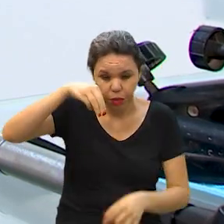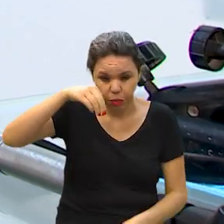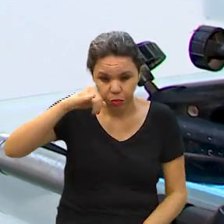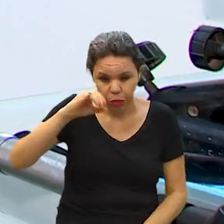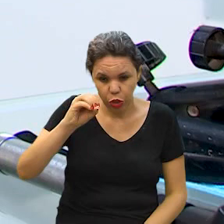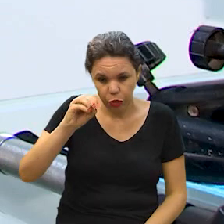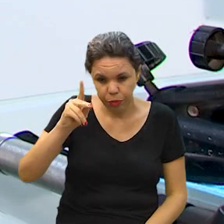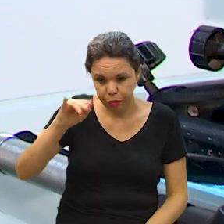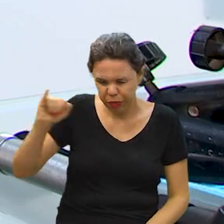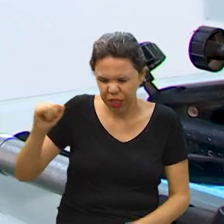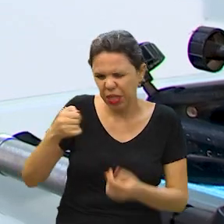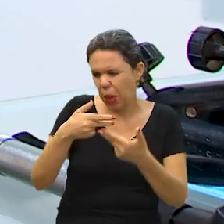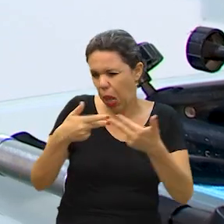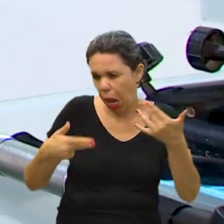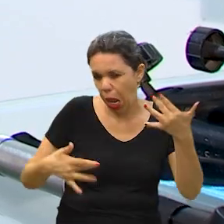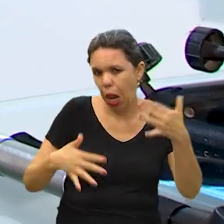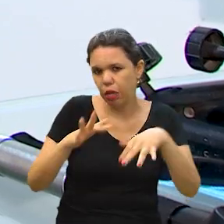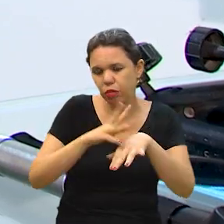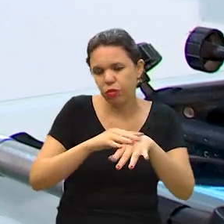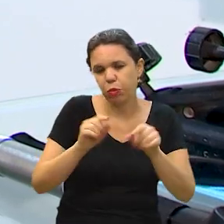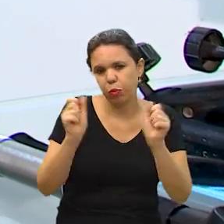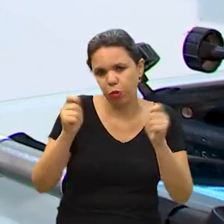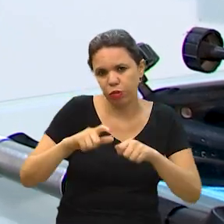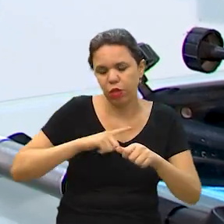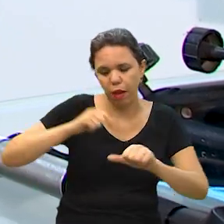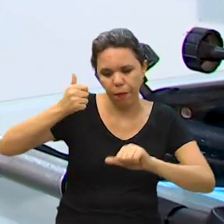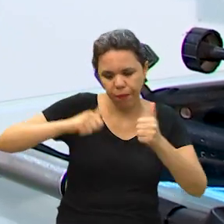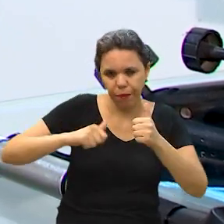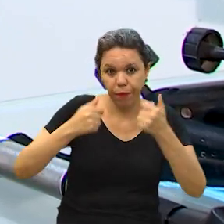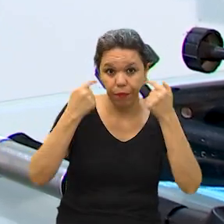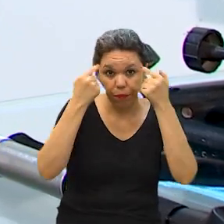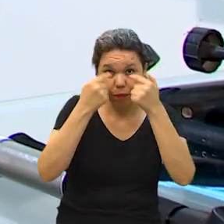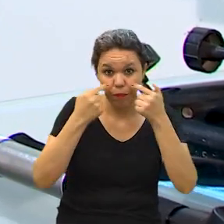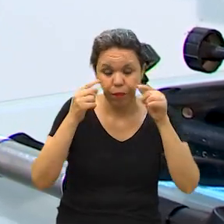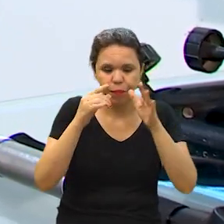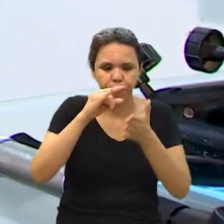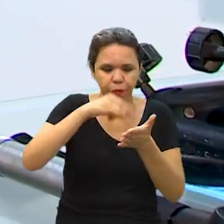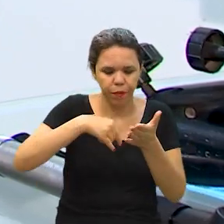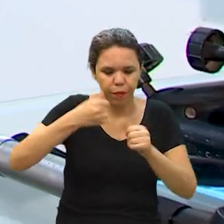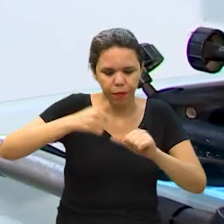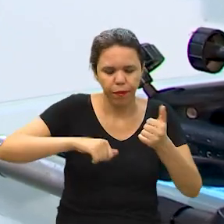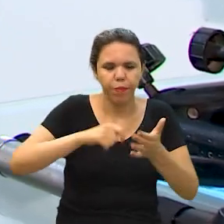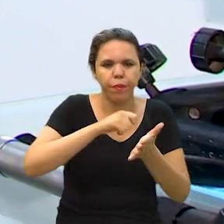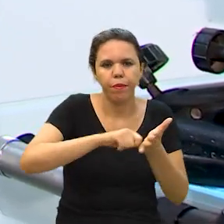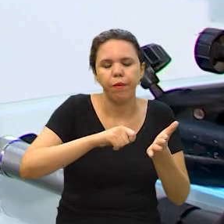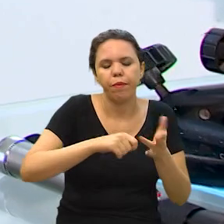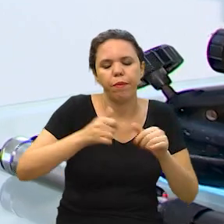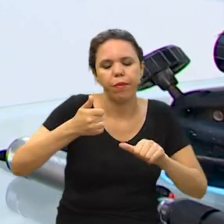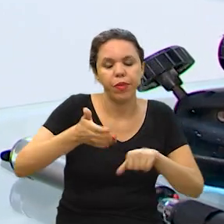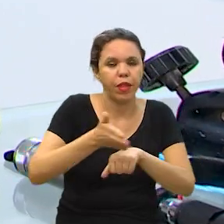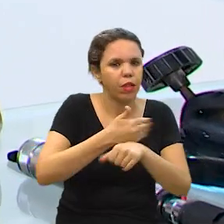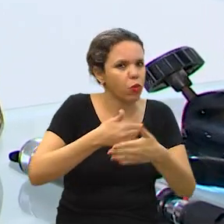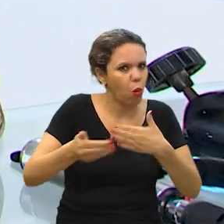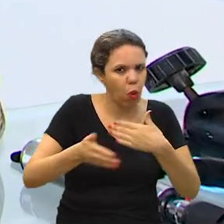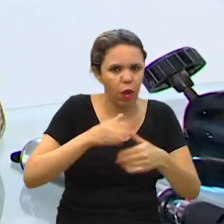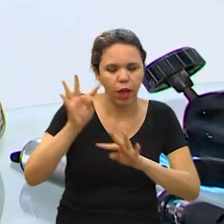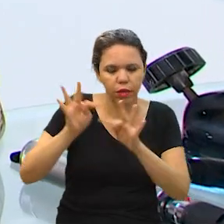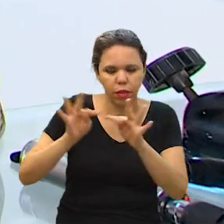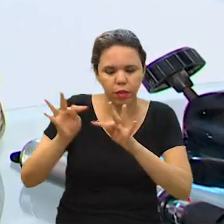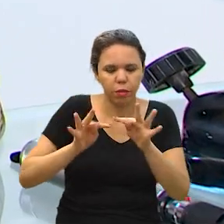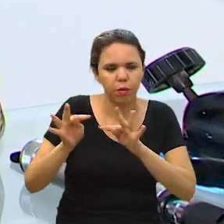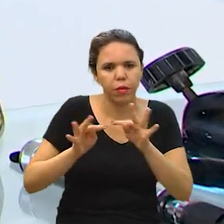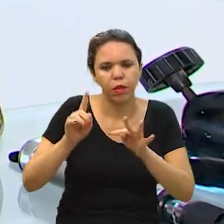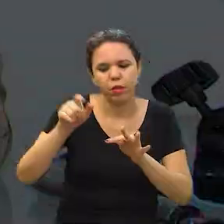miopia, astigmatismo. Mas não só isso, ele vai avaliar dentro de uma ficha de anamnese, mesmo antes de